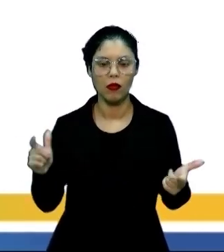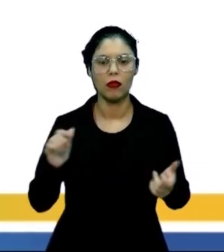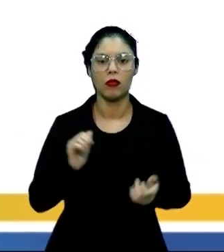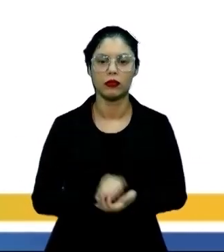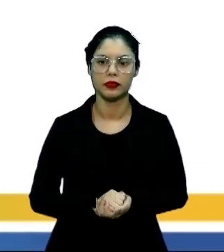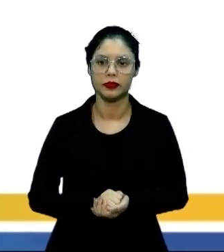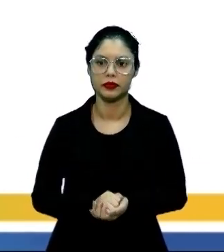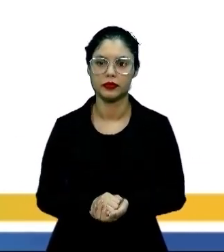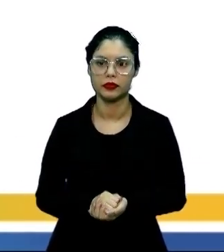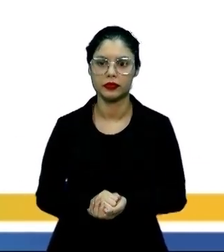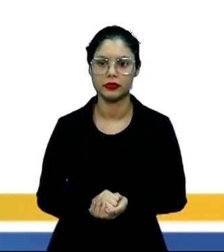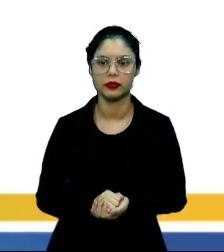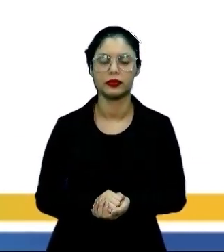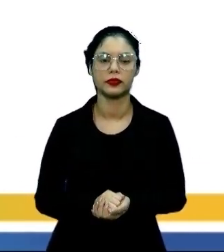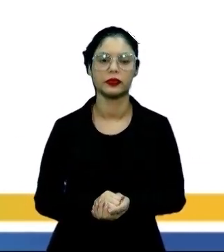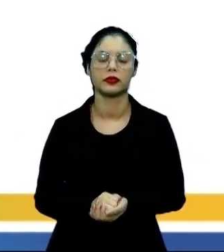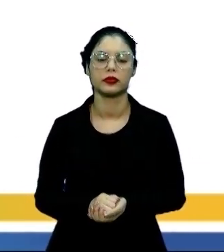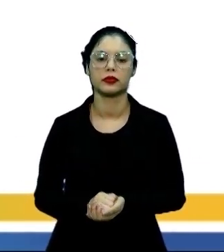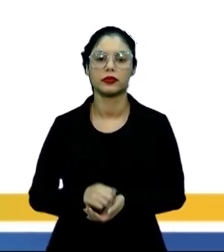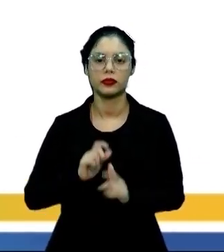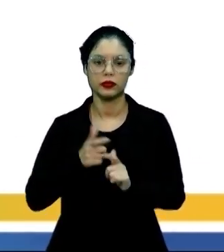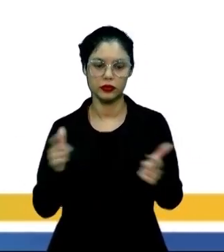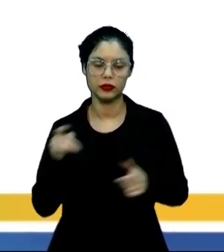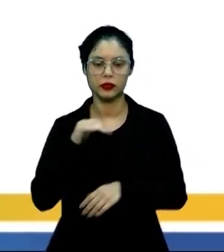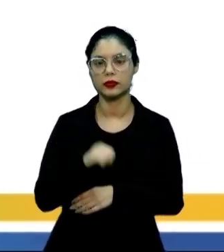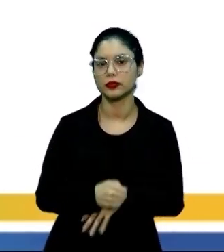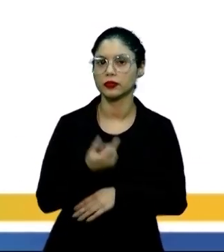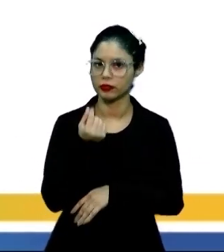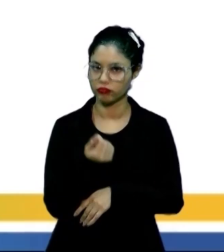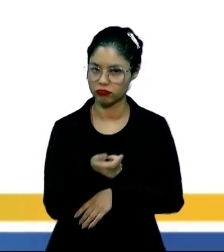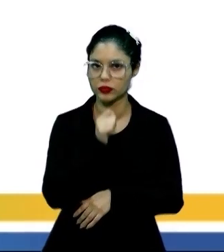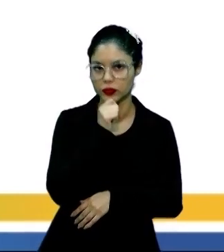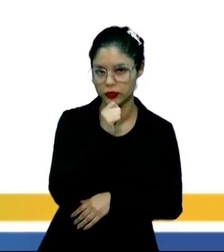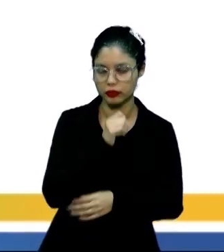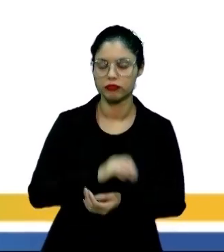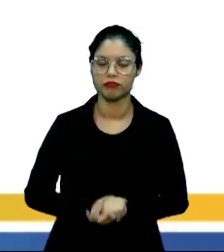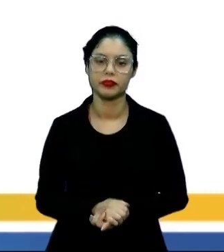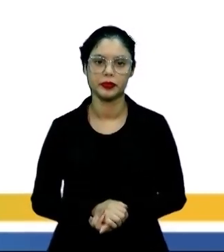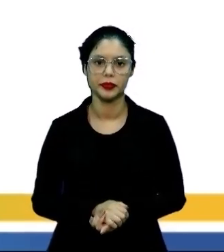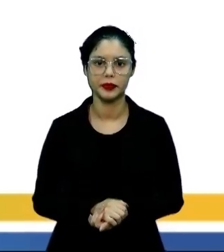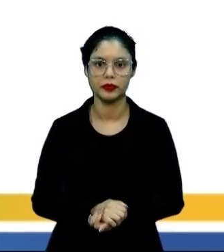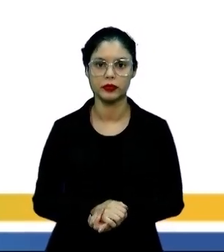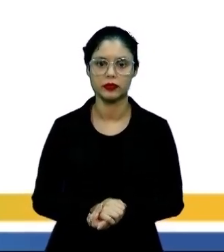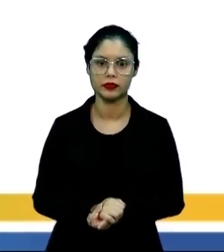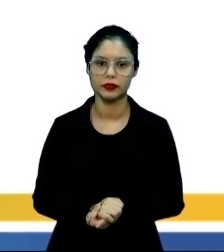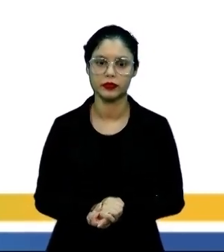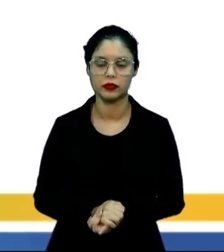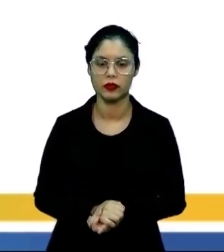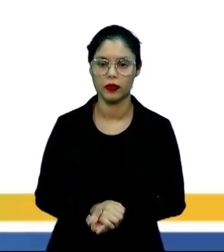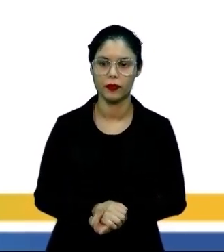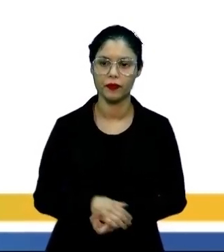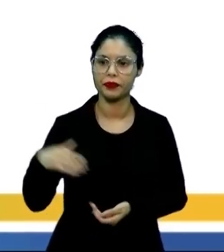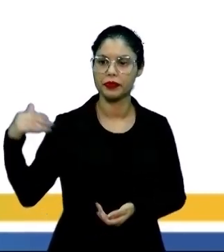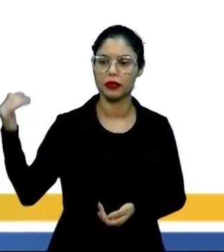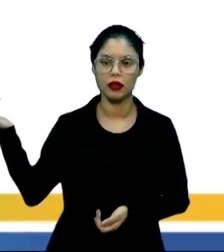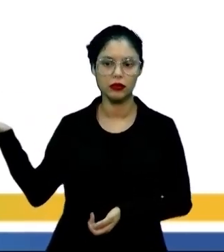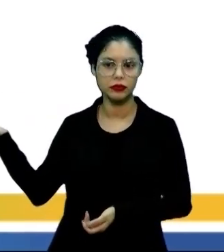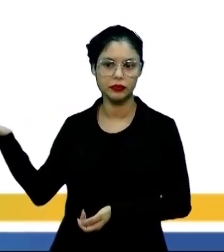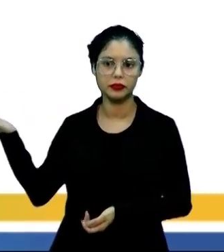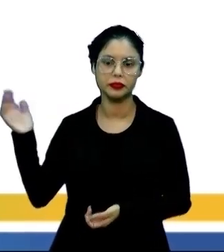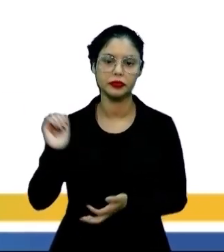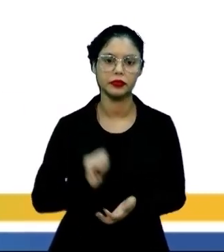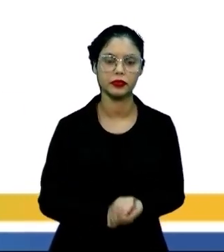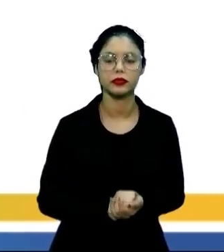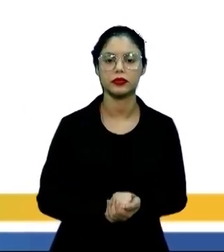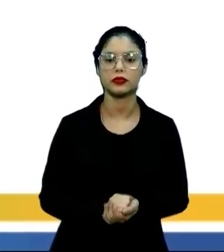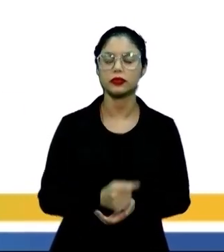eram os maiores beneficiados. Eu escolhi essa imagem aí